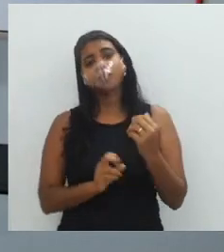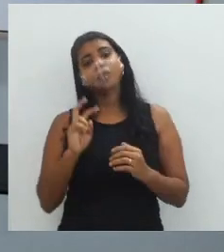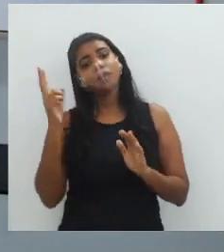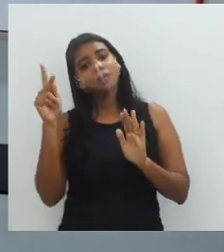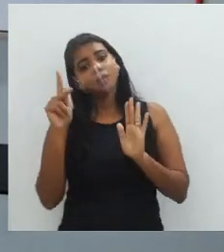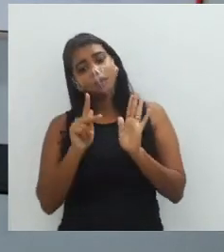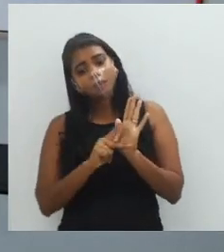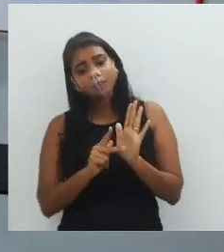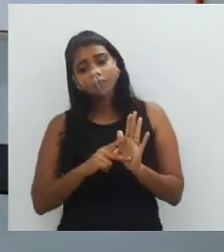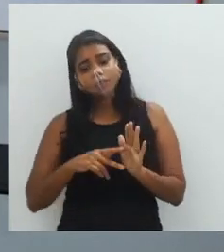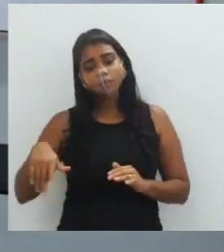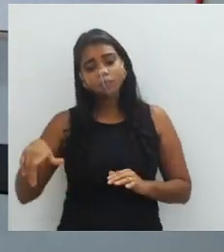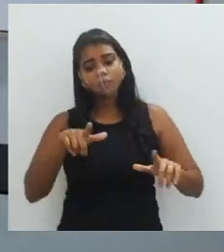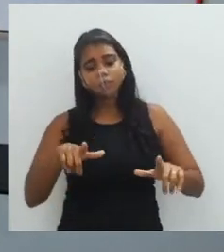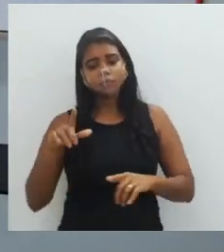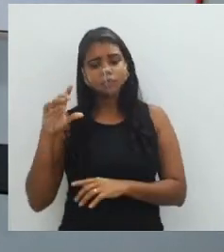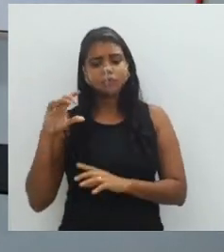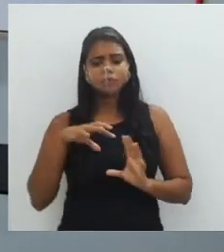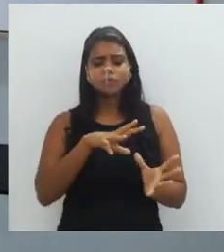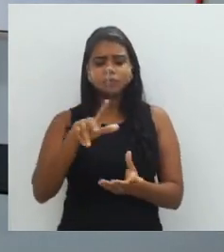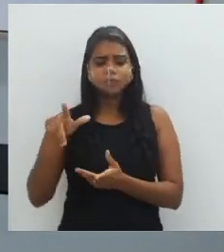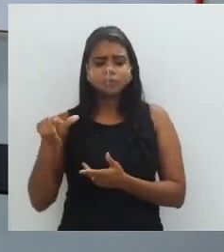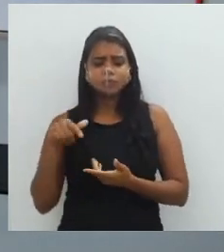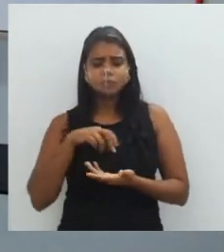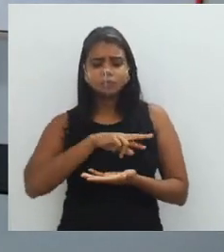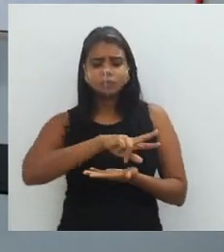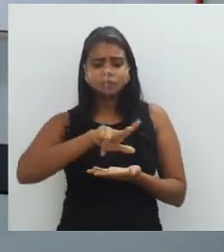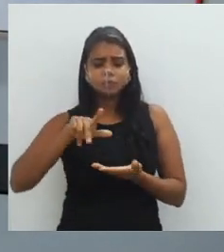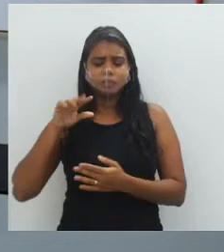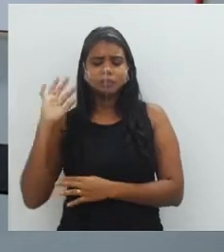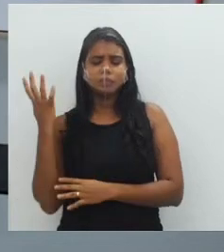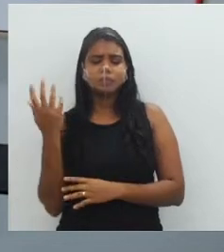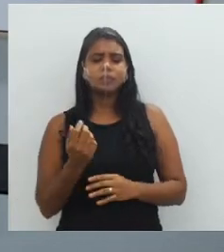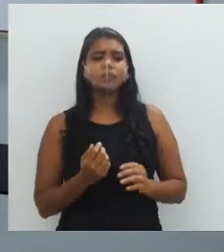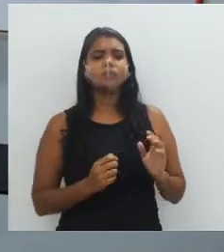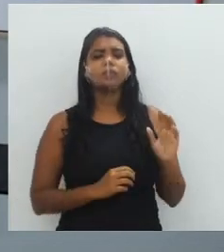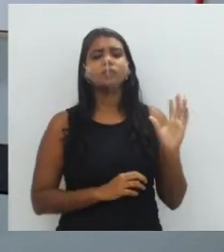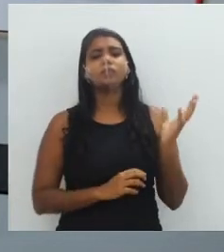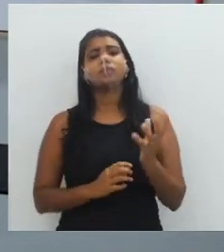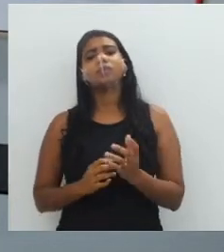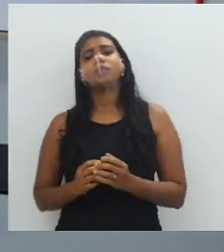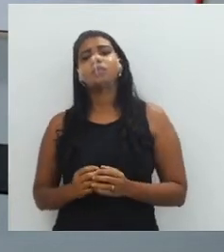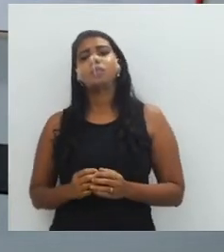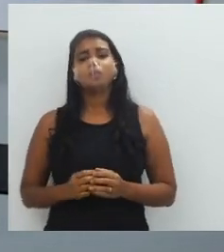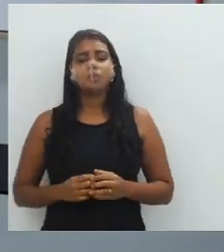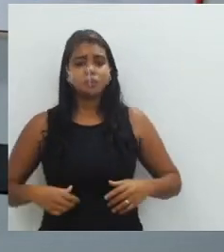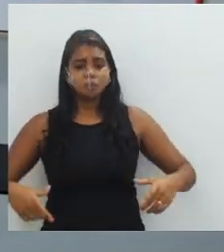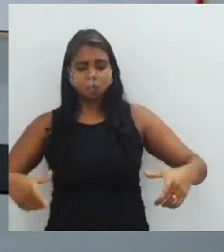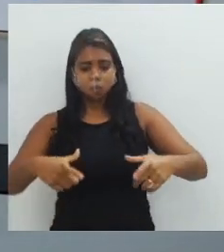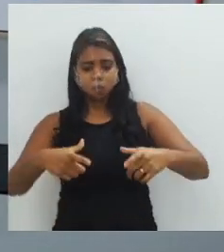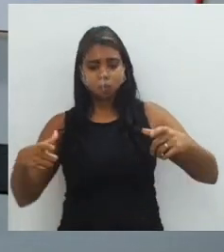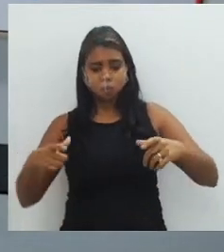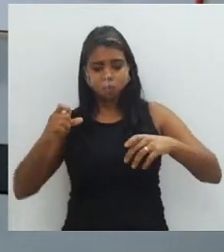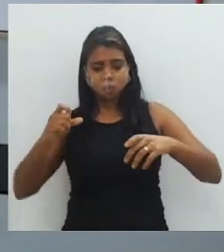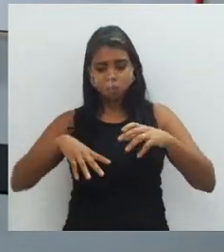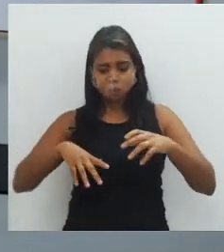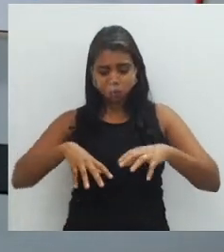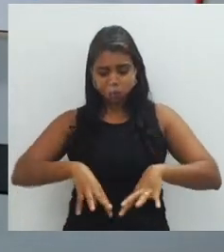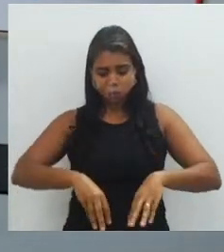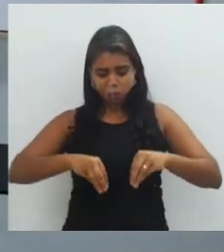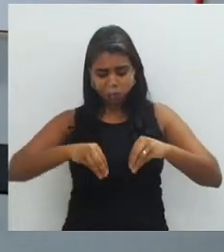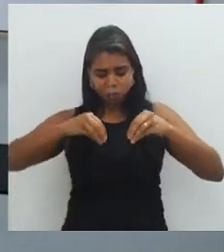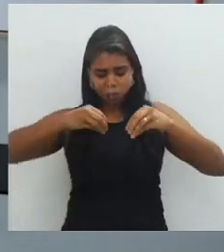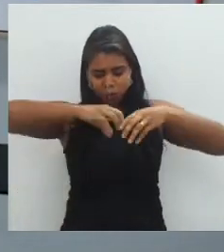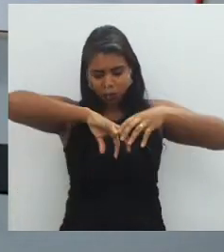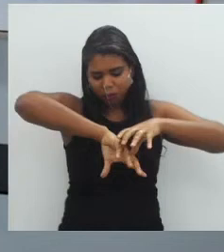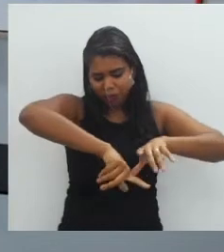próprio meio ambiente. Como assim pelo próprio meio ambiente? No caso da erosão que acontece no solo, quando existe